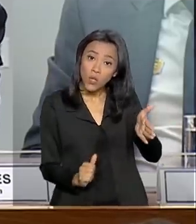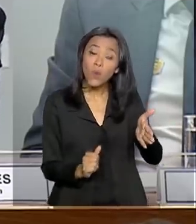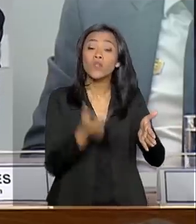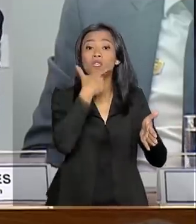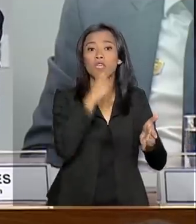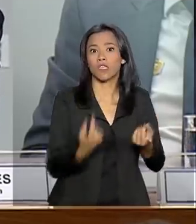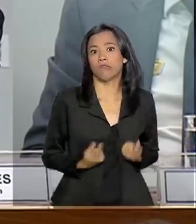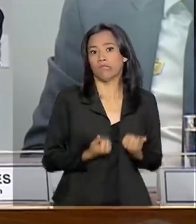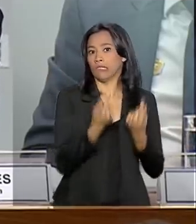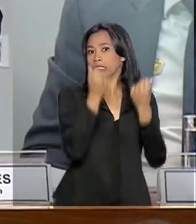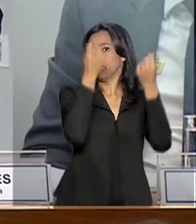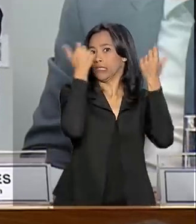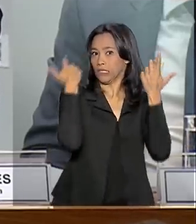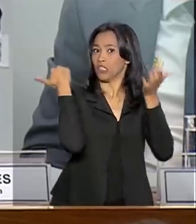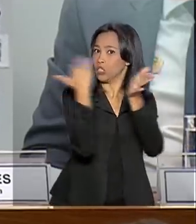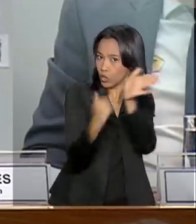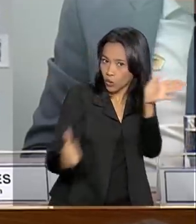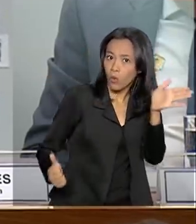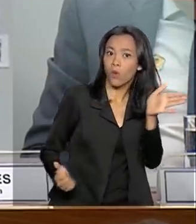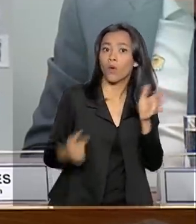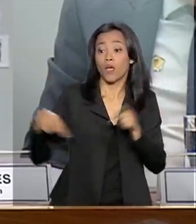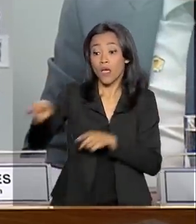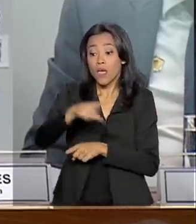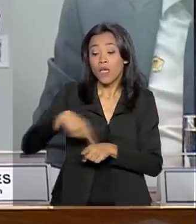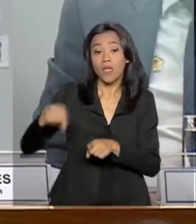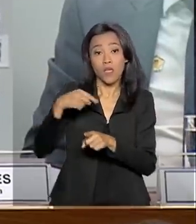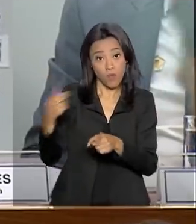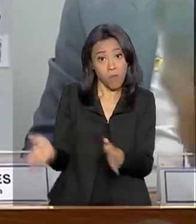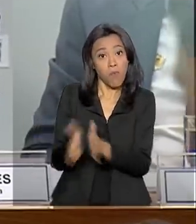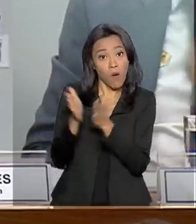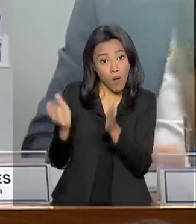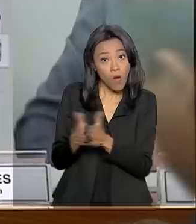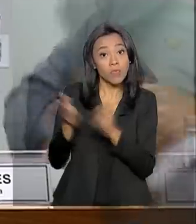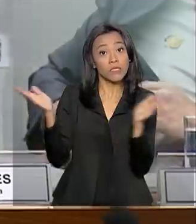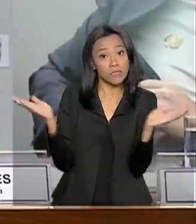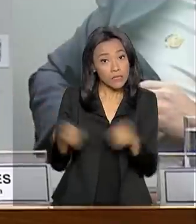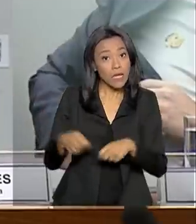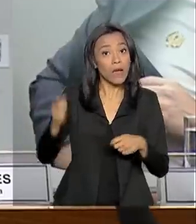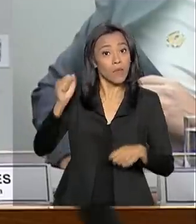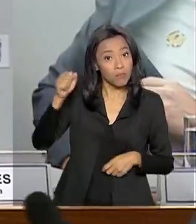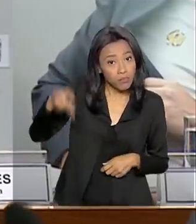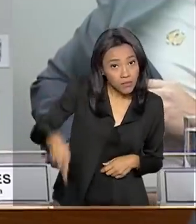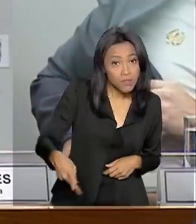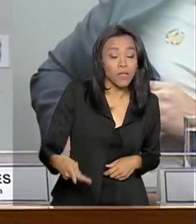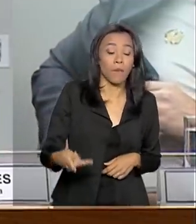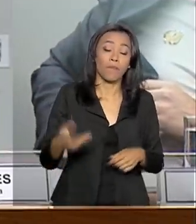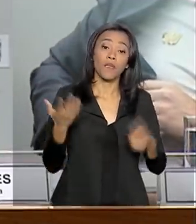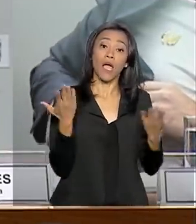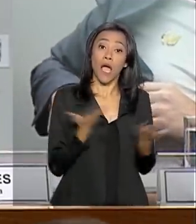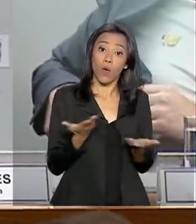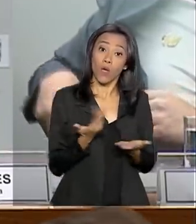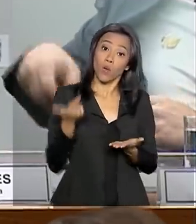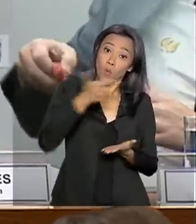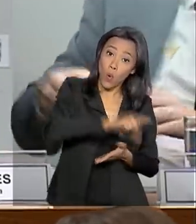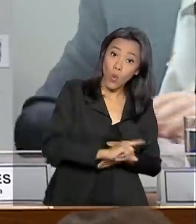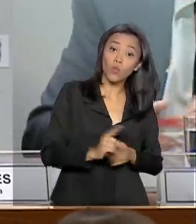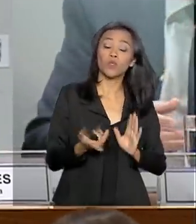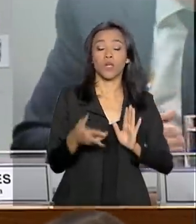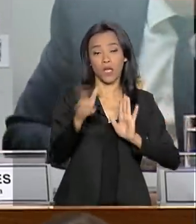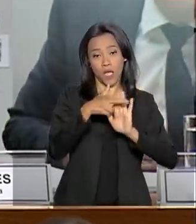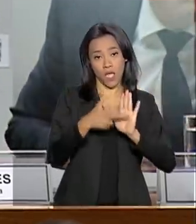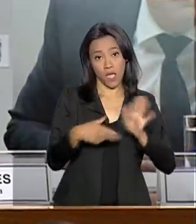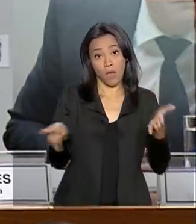ganham mais e os mais pobres já se aposentam com a idade máxima. Já no regime de Previdência Própria, dos